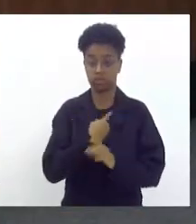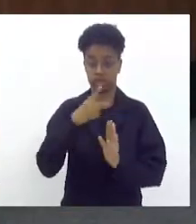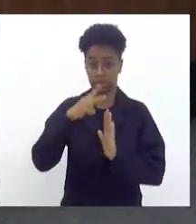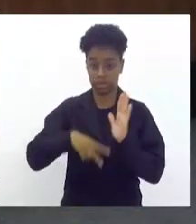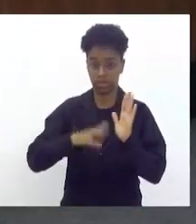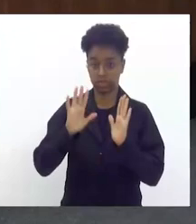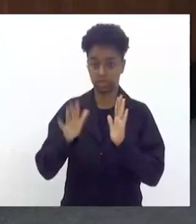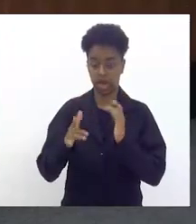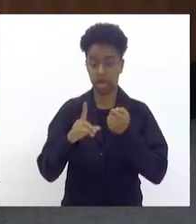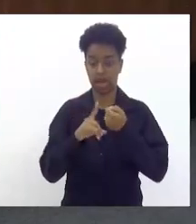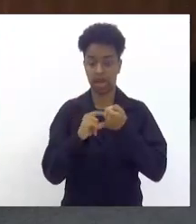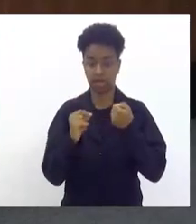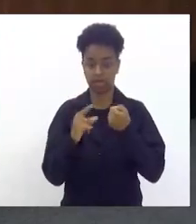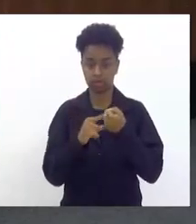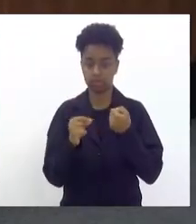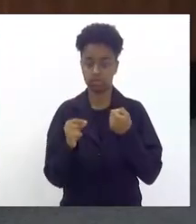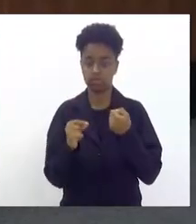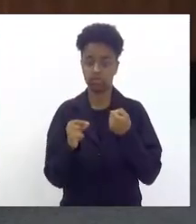artigo